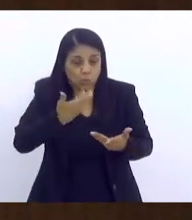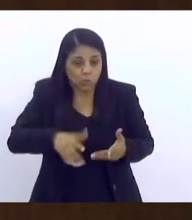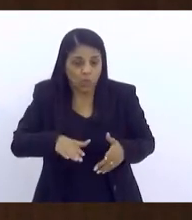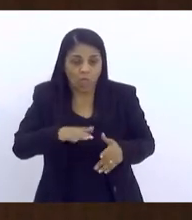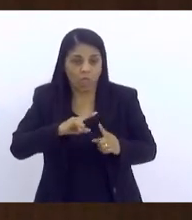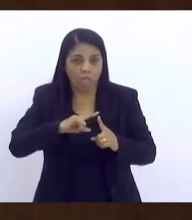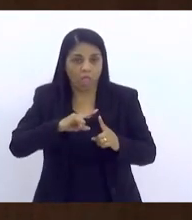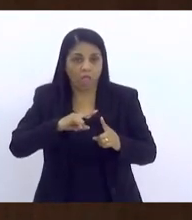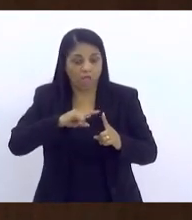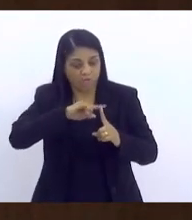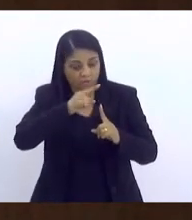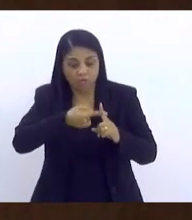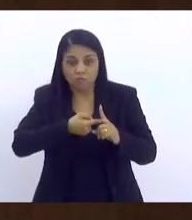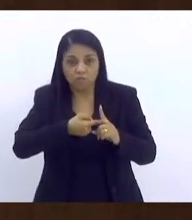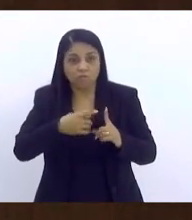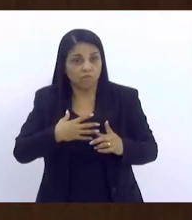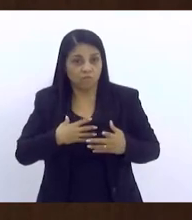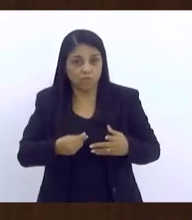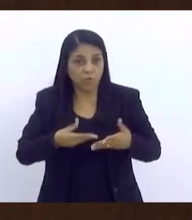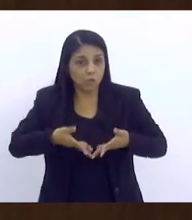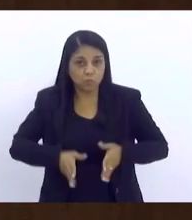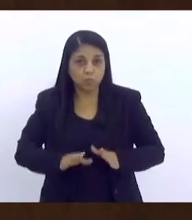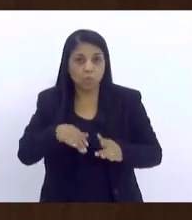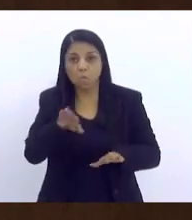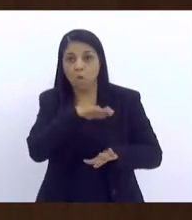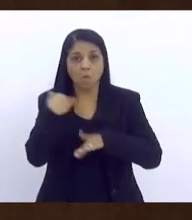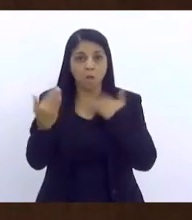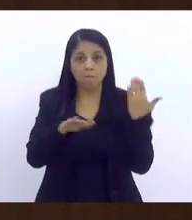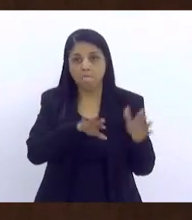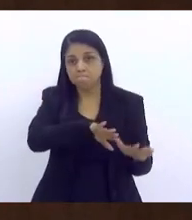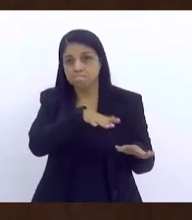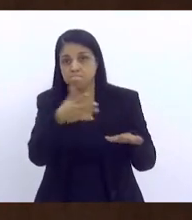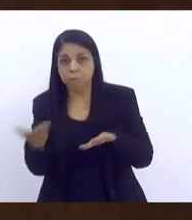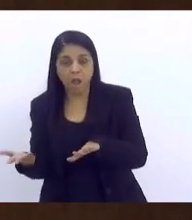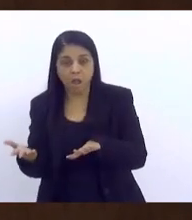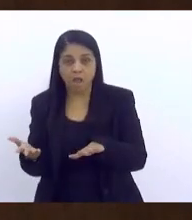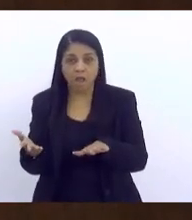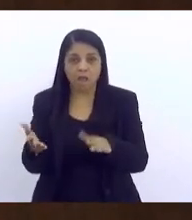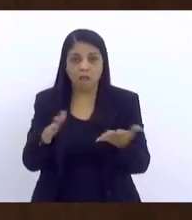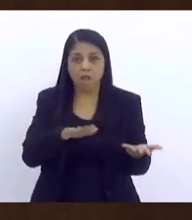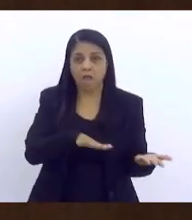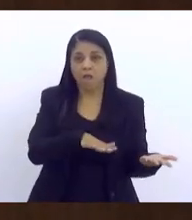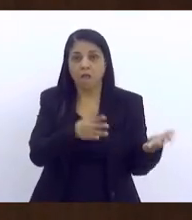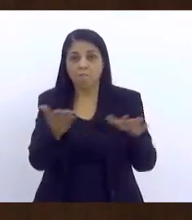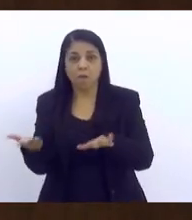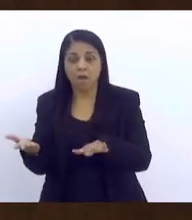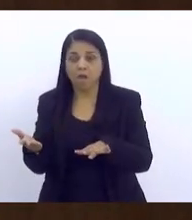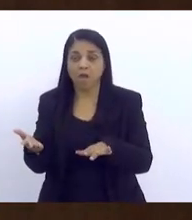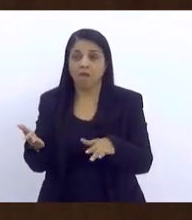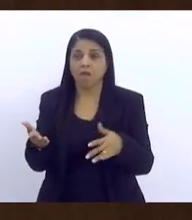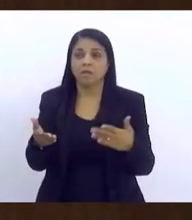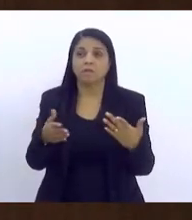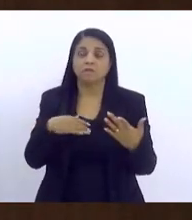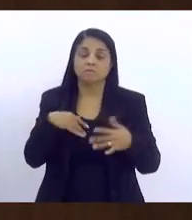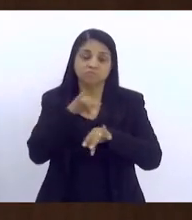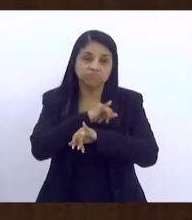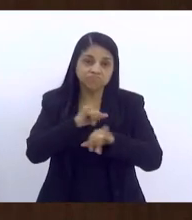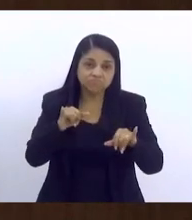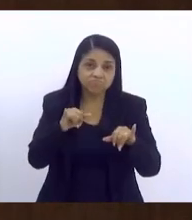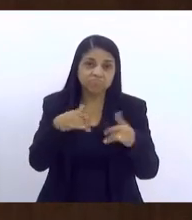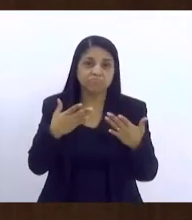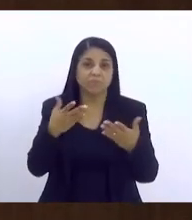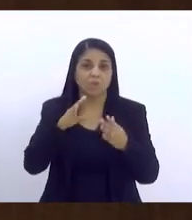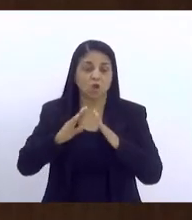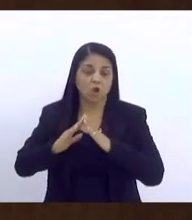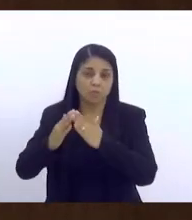através da violência que está sendo gerada em todos os lugares, não vou falar só em comunidade, não, vou falar nas cidades que até não têm a